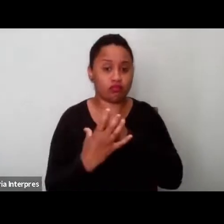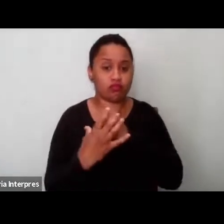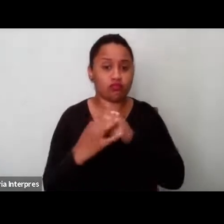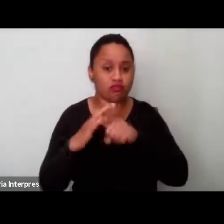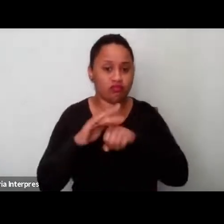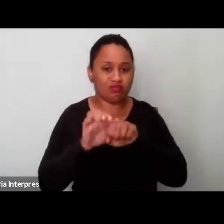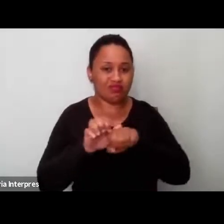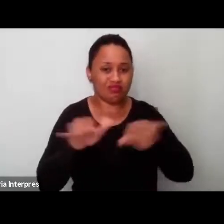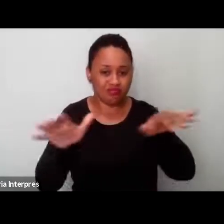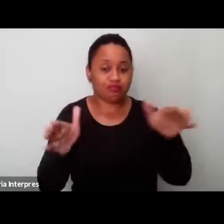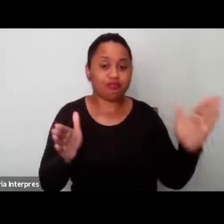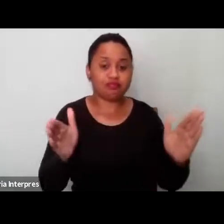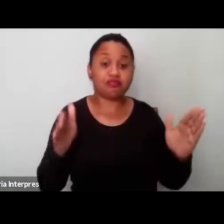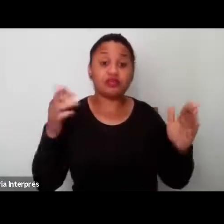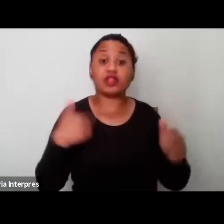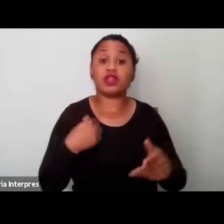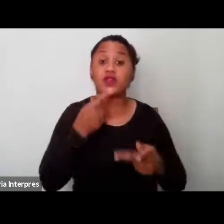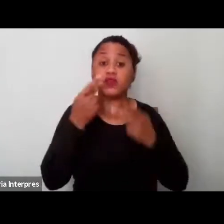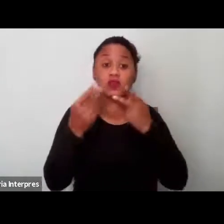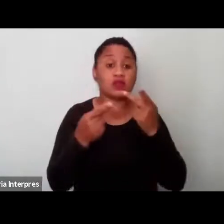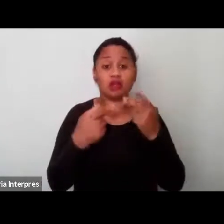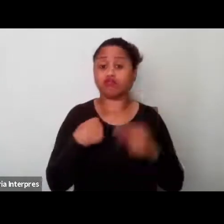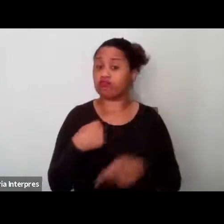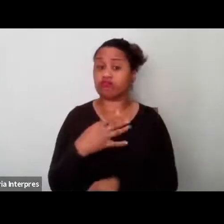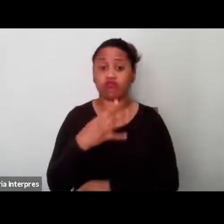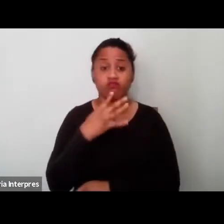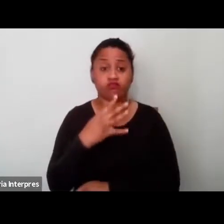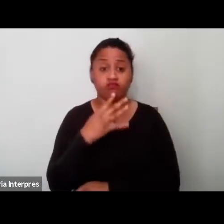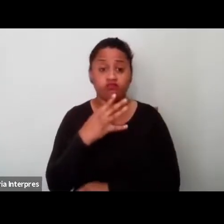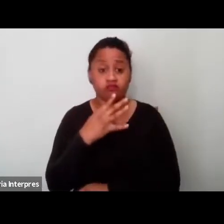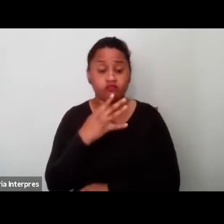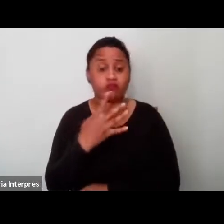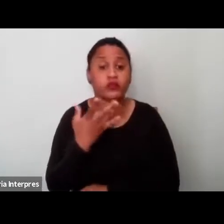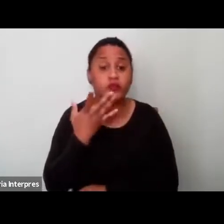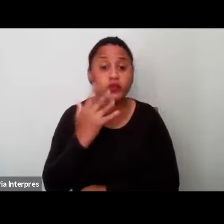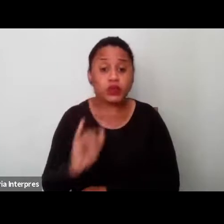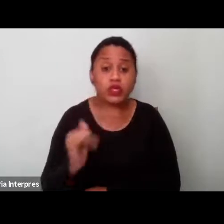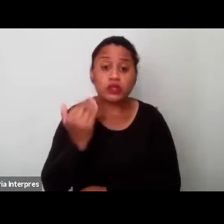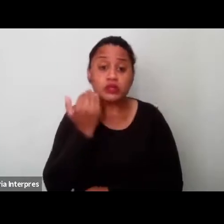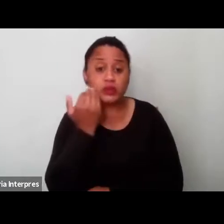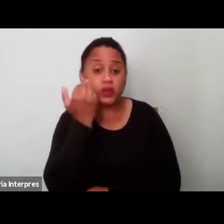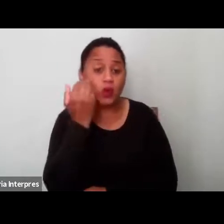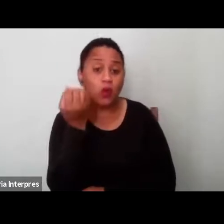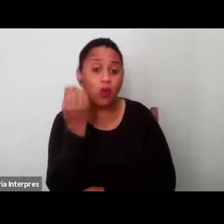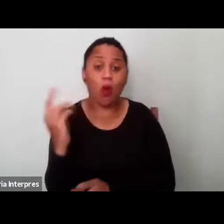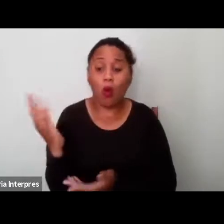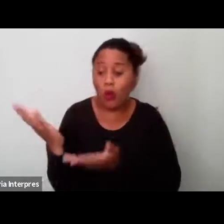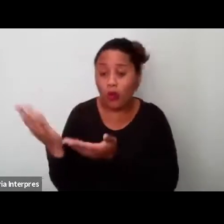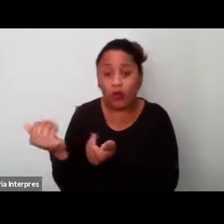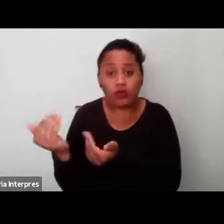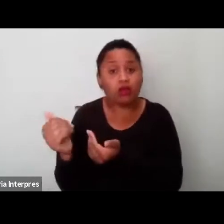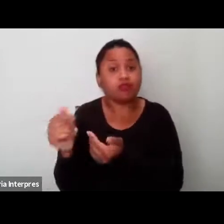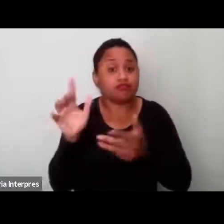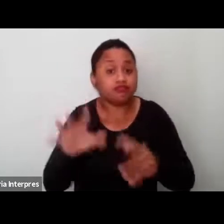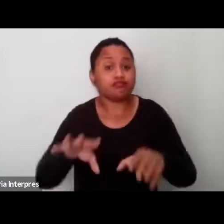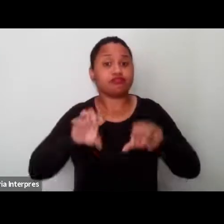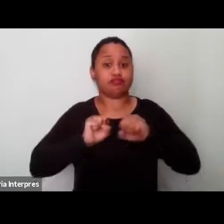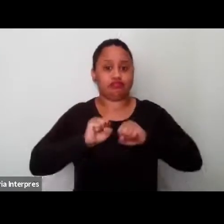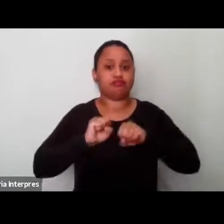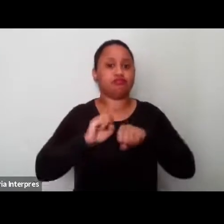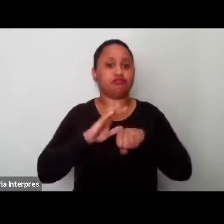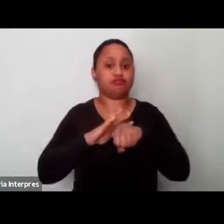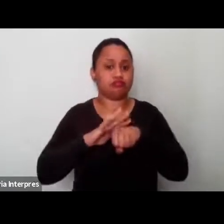eles relatam que não conheceram nenhum, nenhum caso de criança, adolescente ou jovem que haviam contraído a doença,